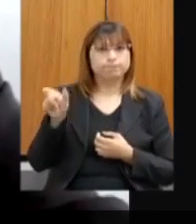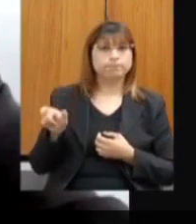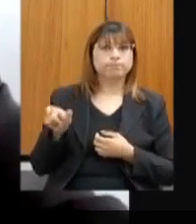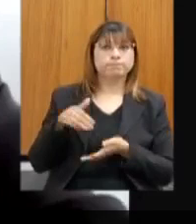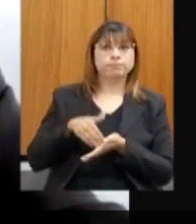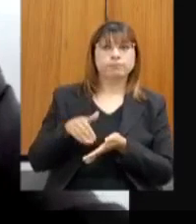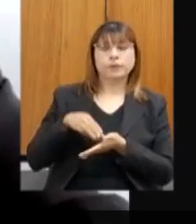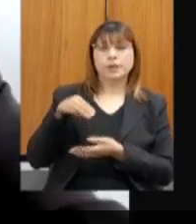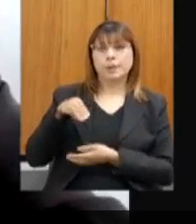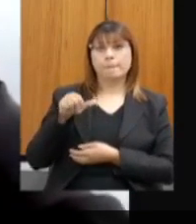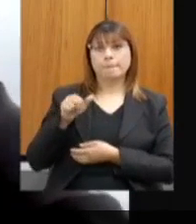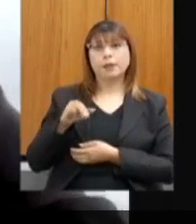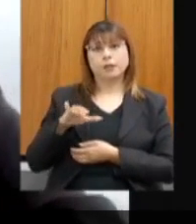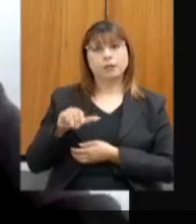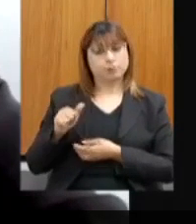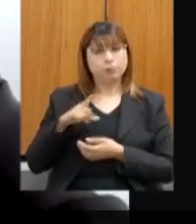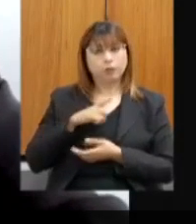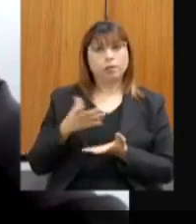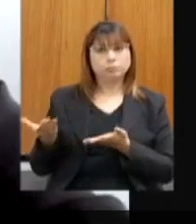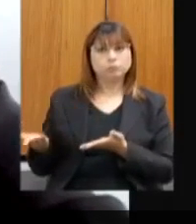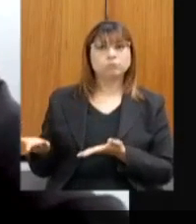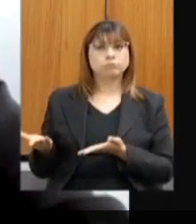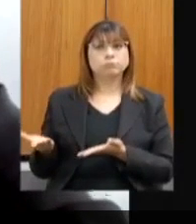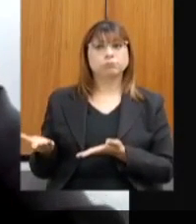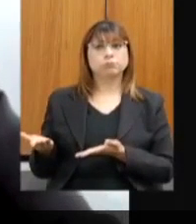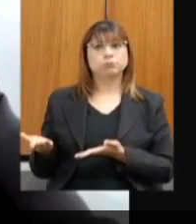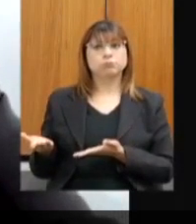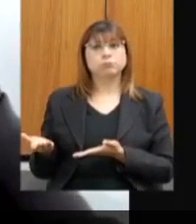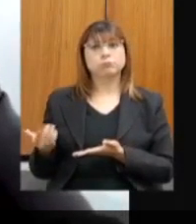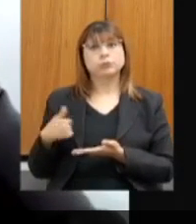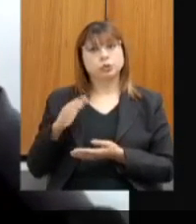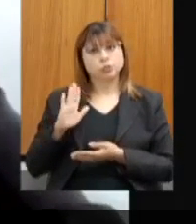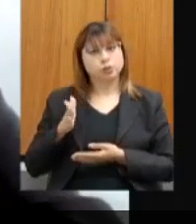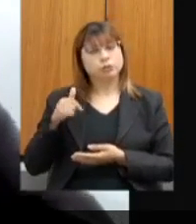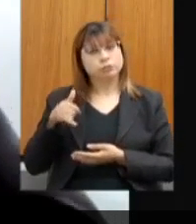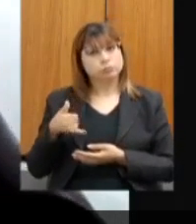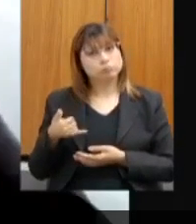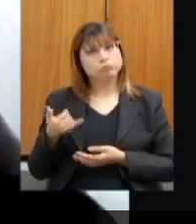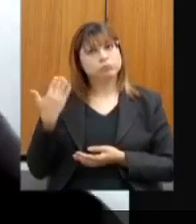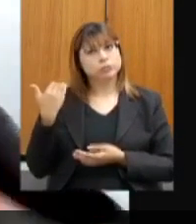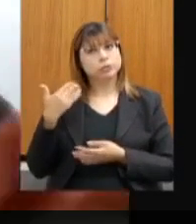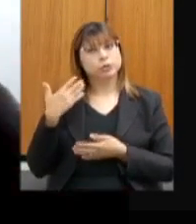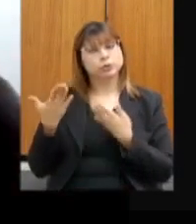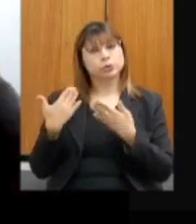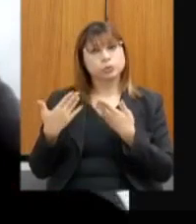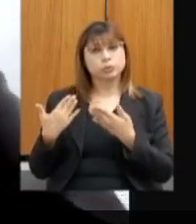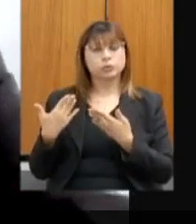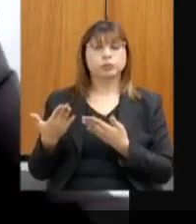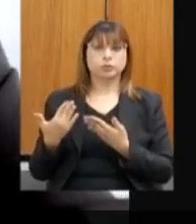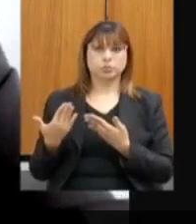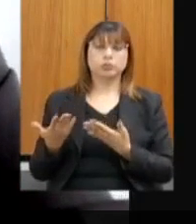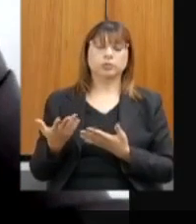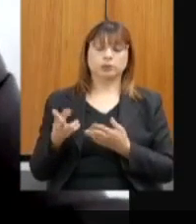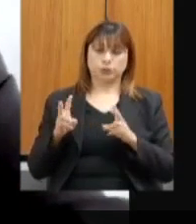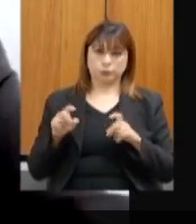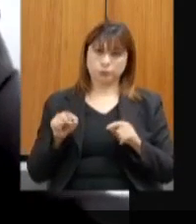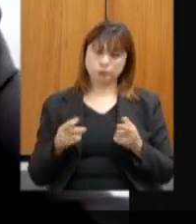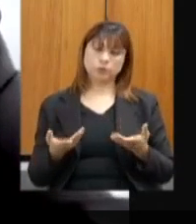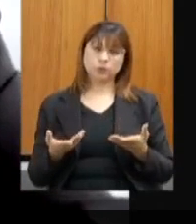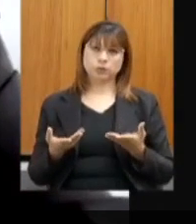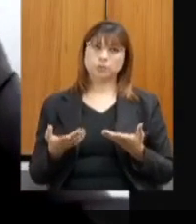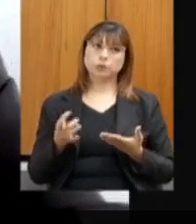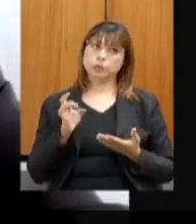todos esses elementos. Já tive oportunidade de conversar com ela exatamente nesse sentido, não